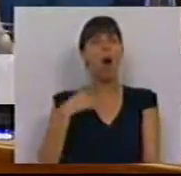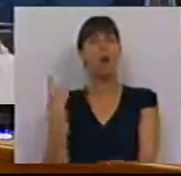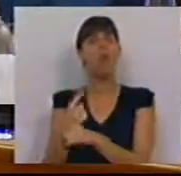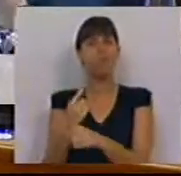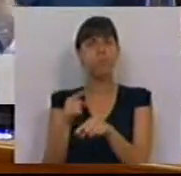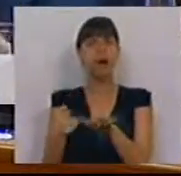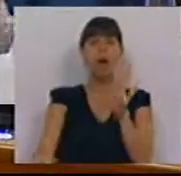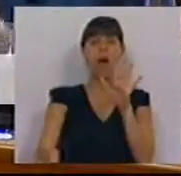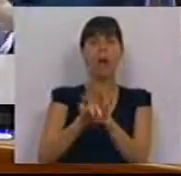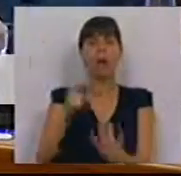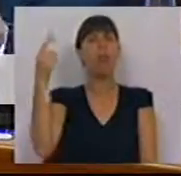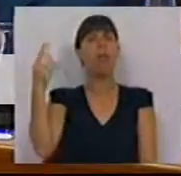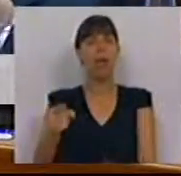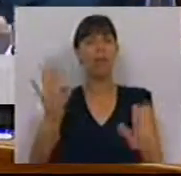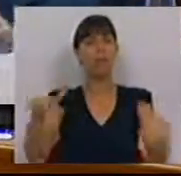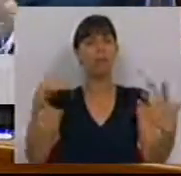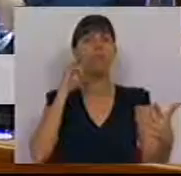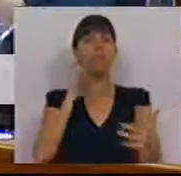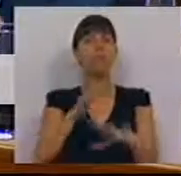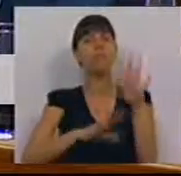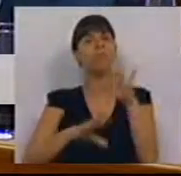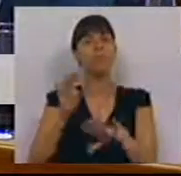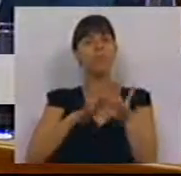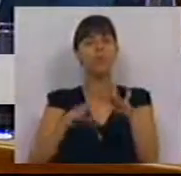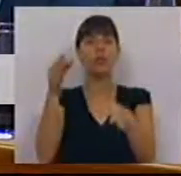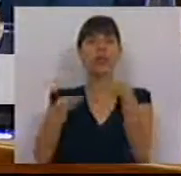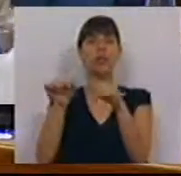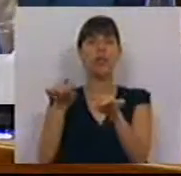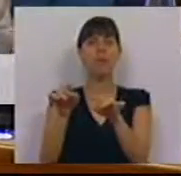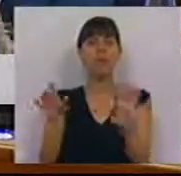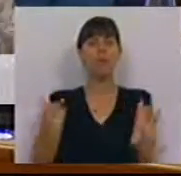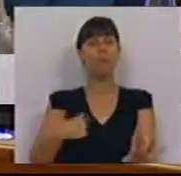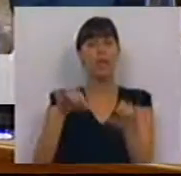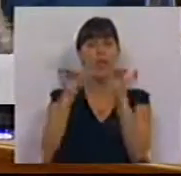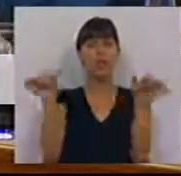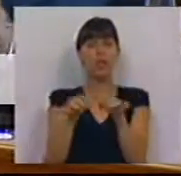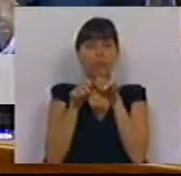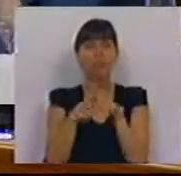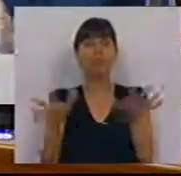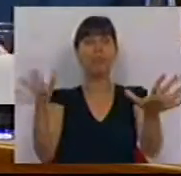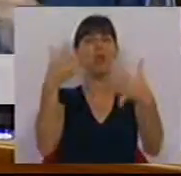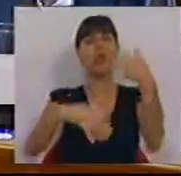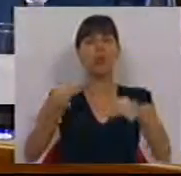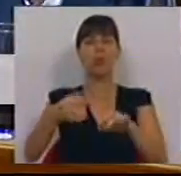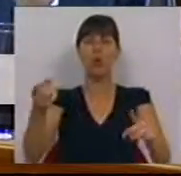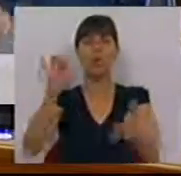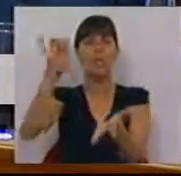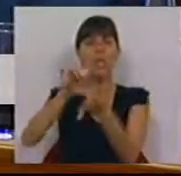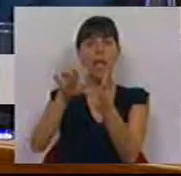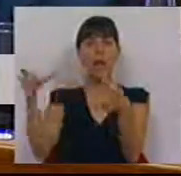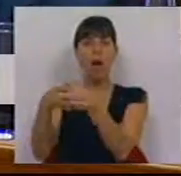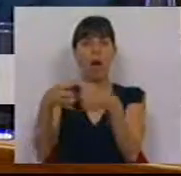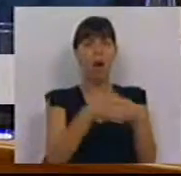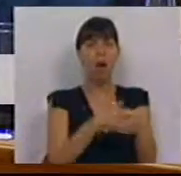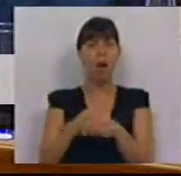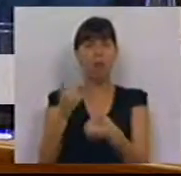aí a lei deve vir a permitir a prática de atos judiciais nós devemos ter um sistema de centralização da justiça e não de centralização